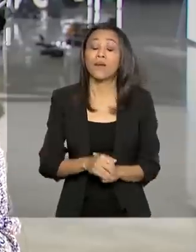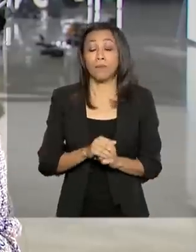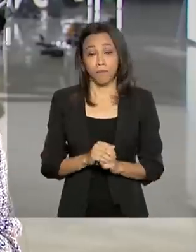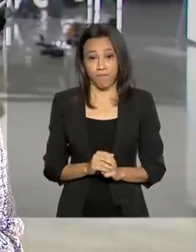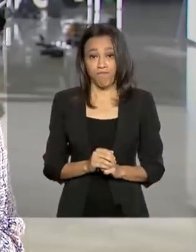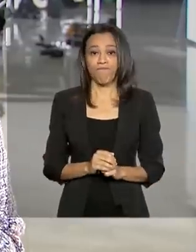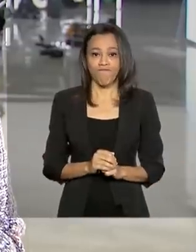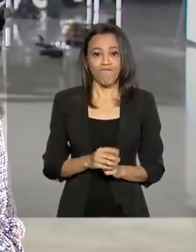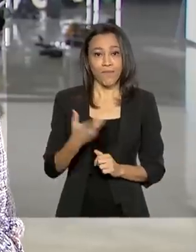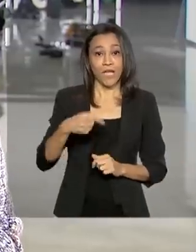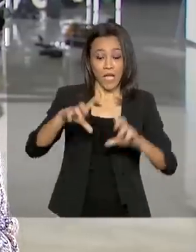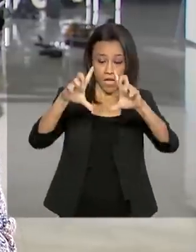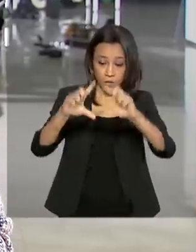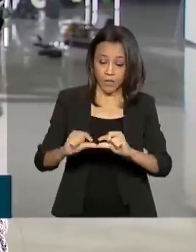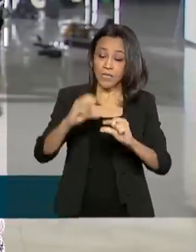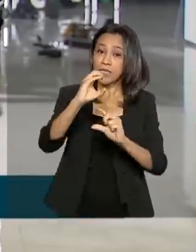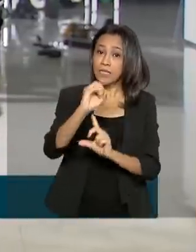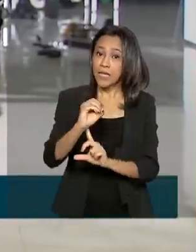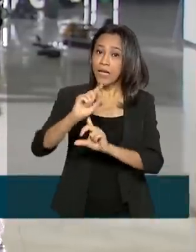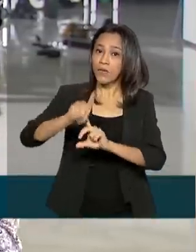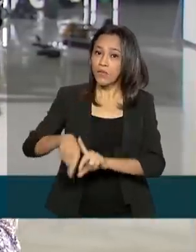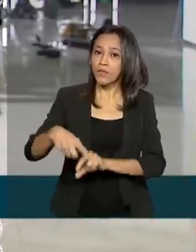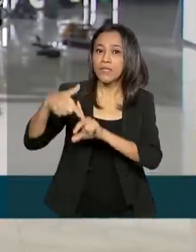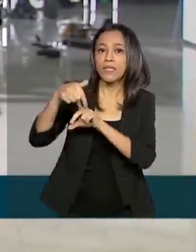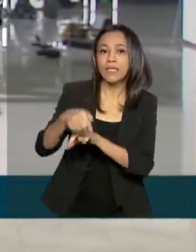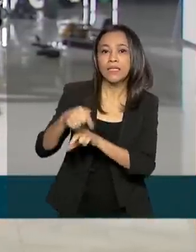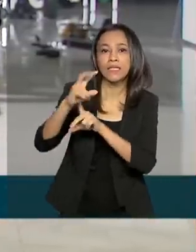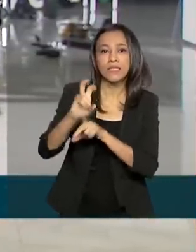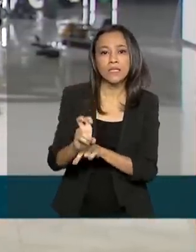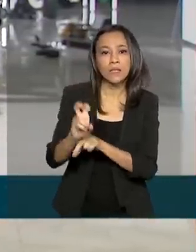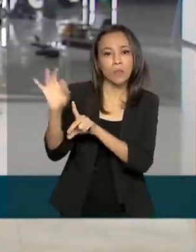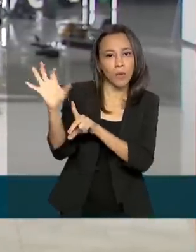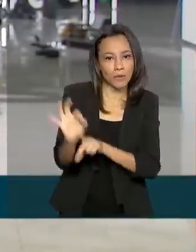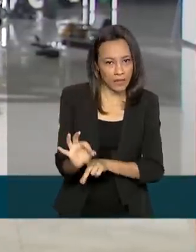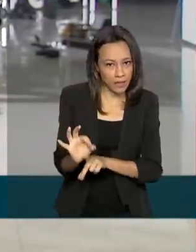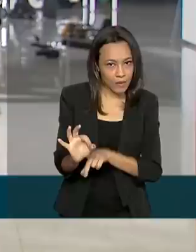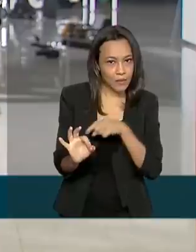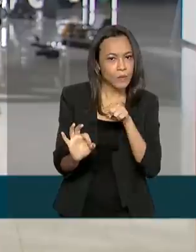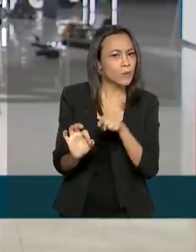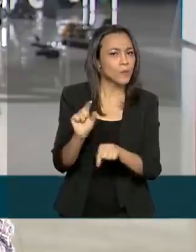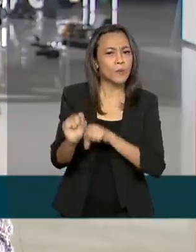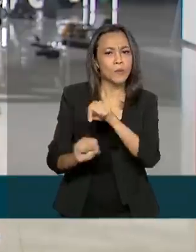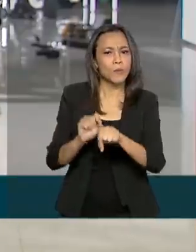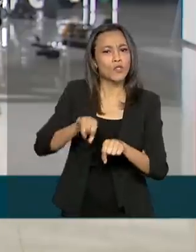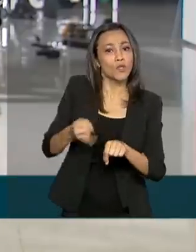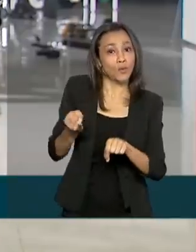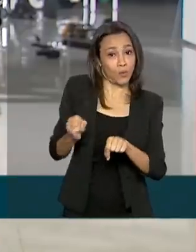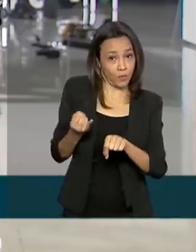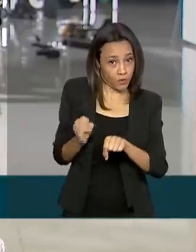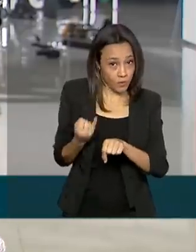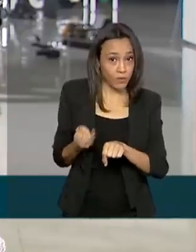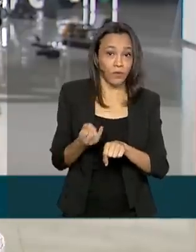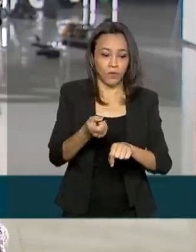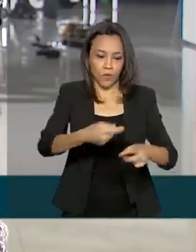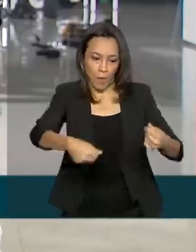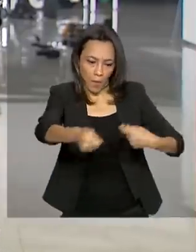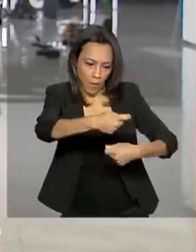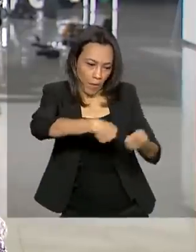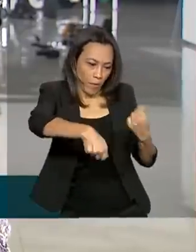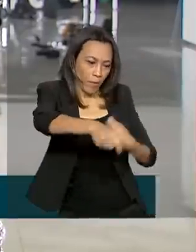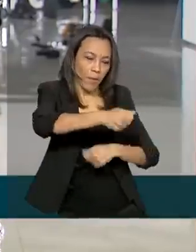só, com o corte de 0,75 ponto percentual, a taxa Selic, que é a taxa de juros do mercado,